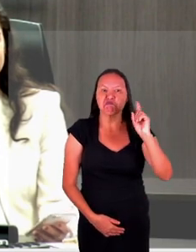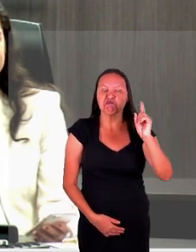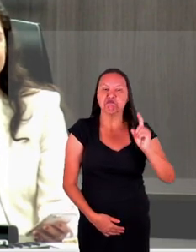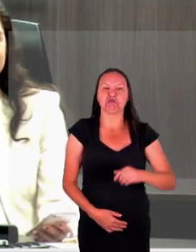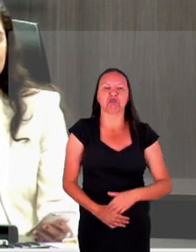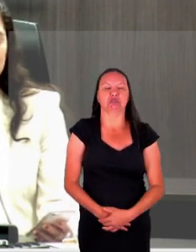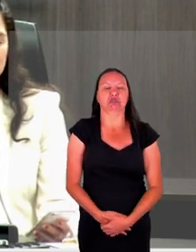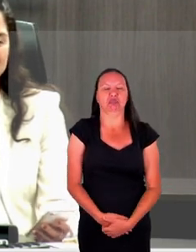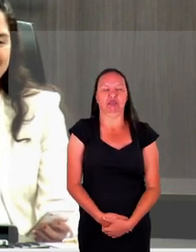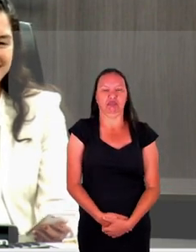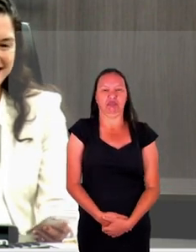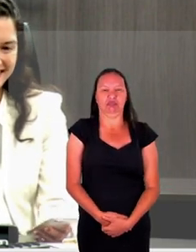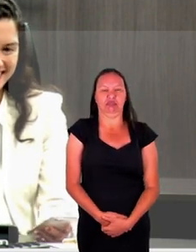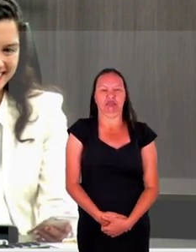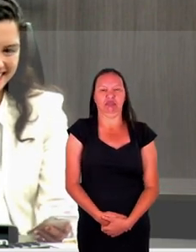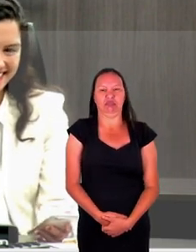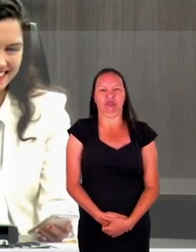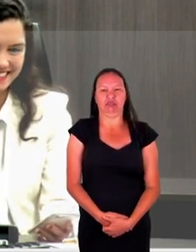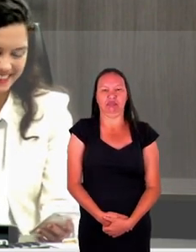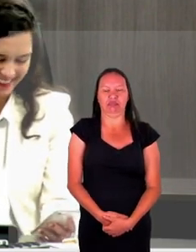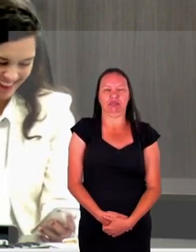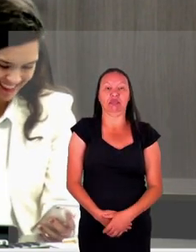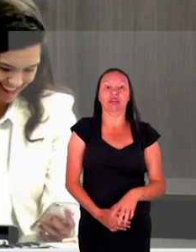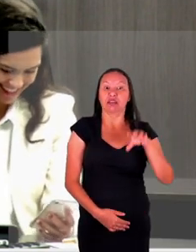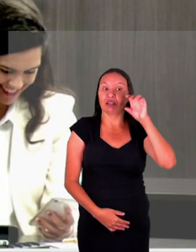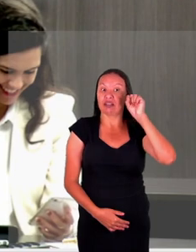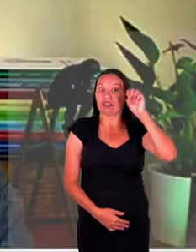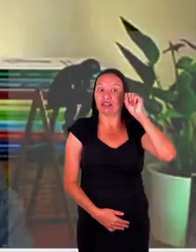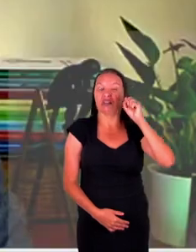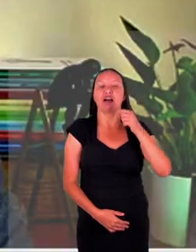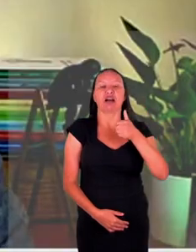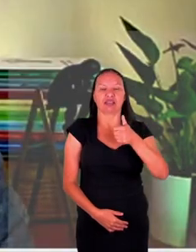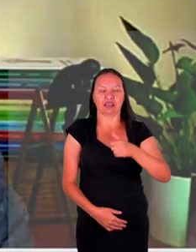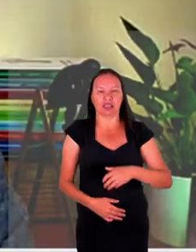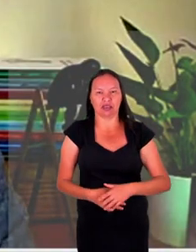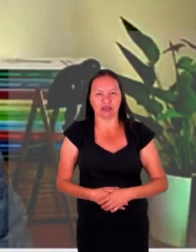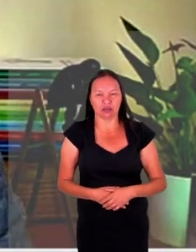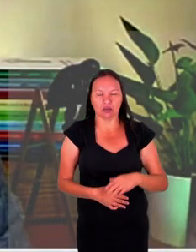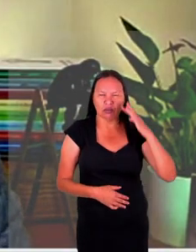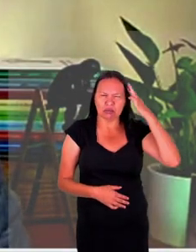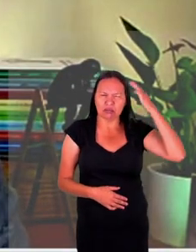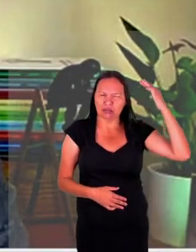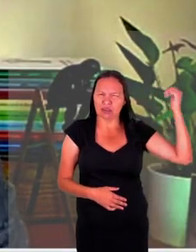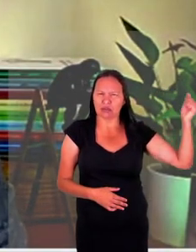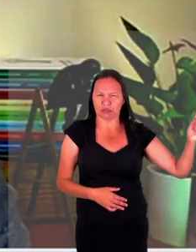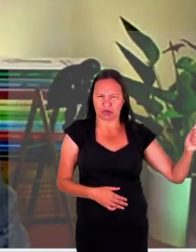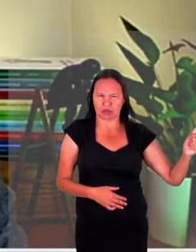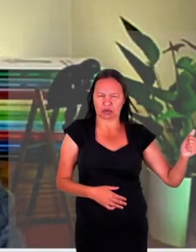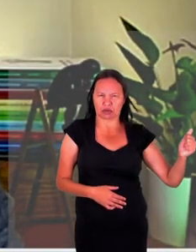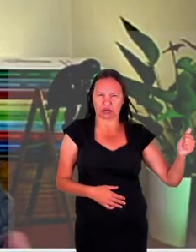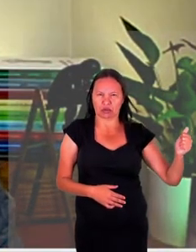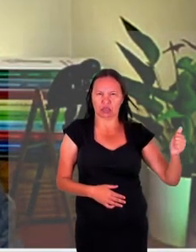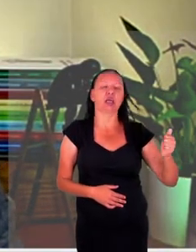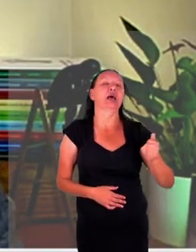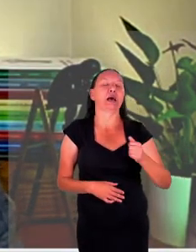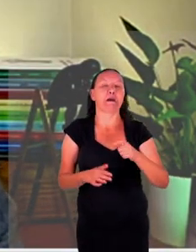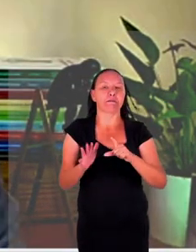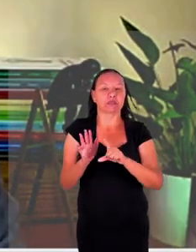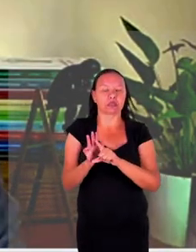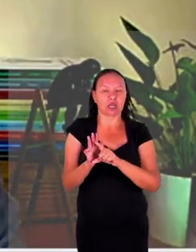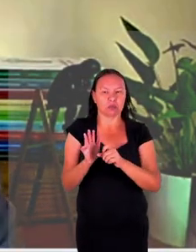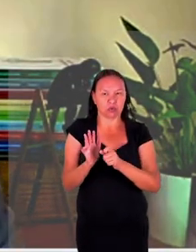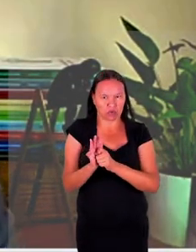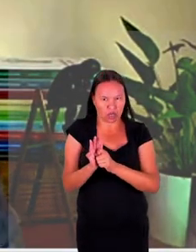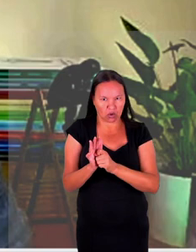perfeito eu tentei não prejudicar a fala e esqueci que tinha desligado lembrando que o tribunal penal internacional